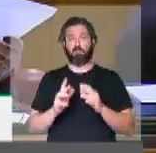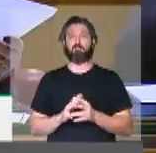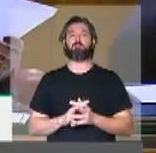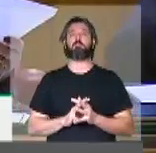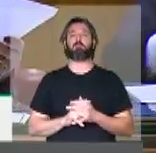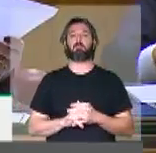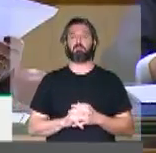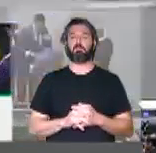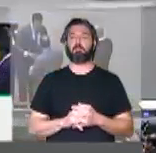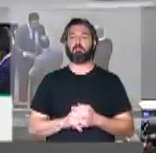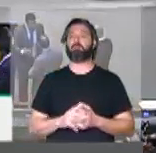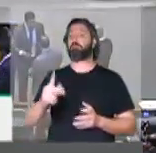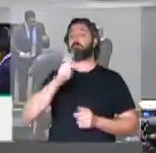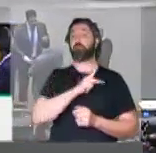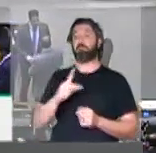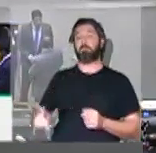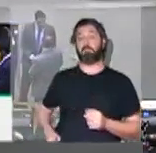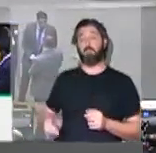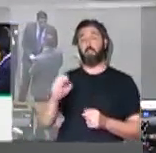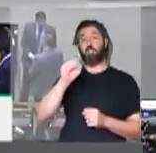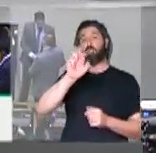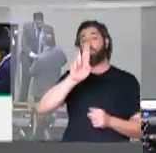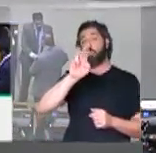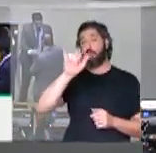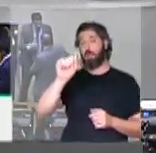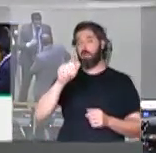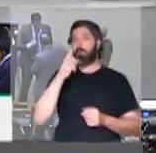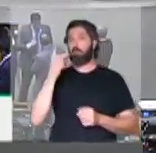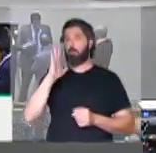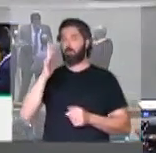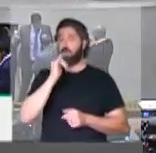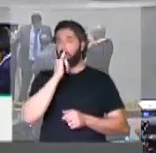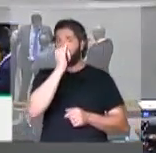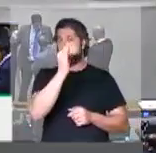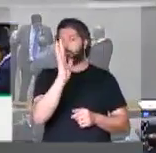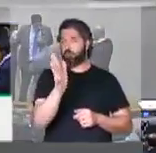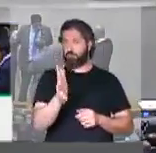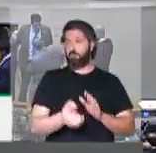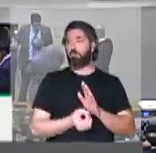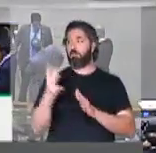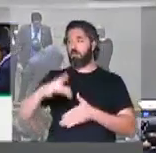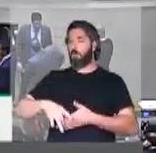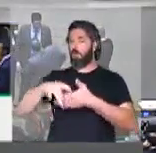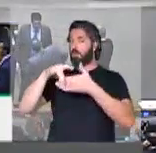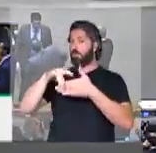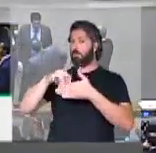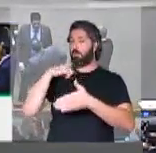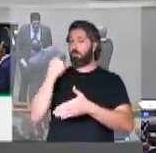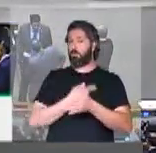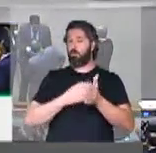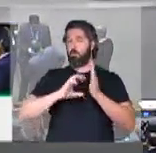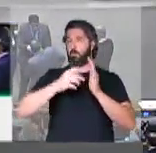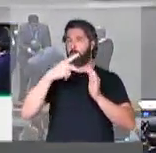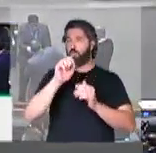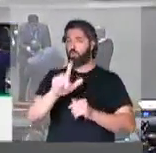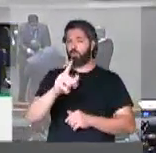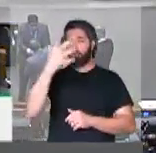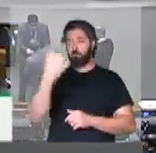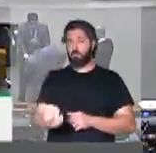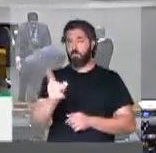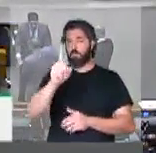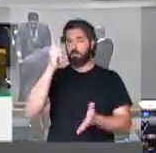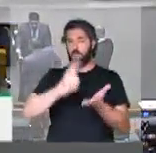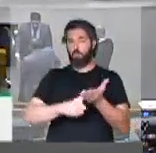Presidente Soraya, só para deixar claro, já avisei a vários líderes, nós não temos acordo